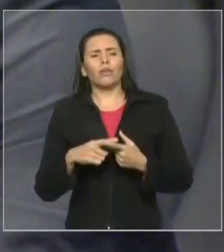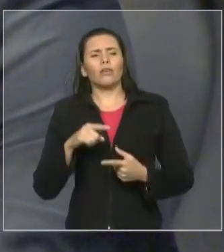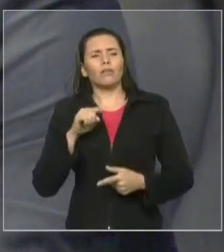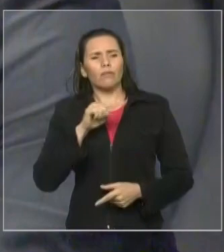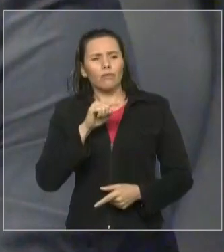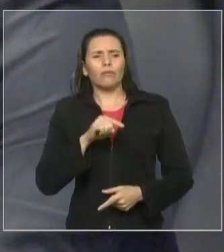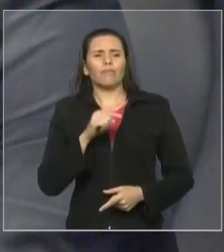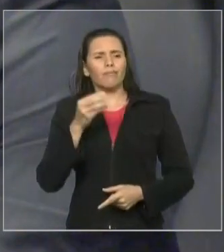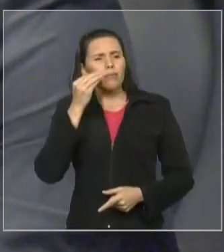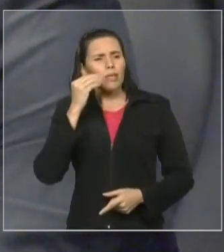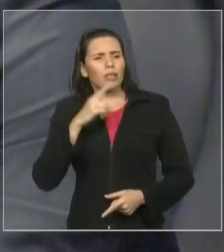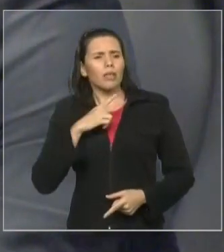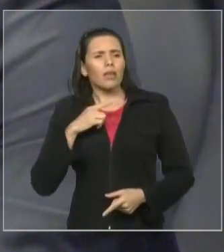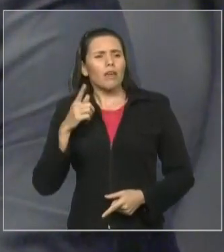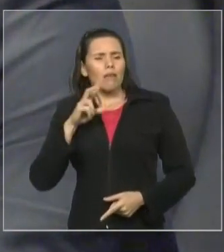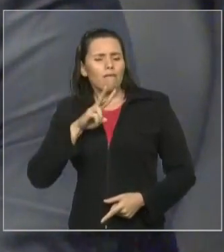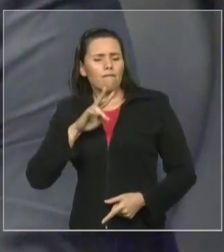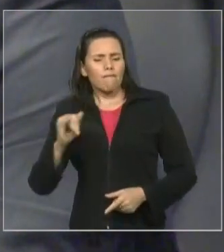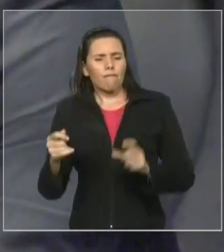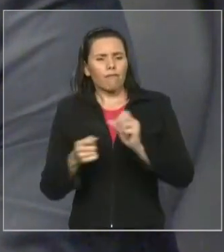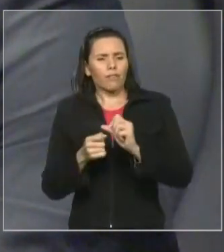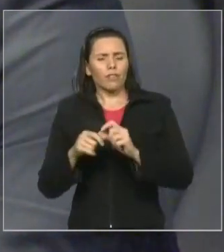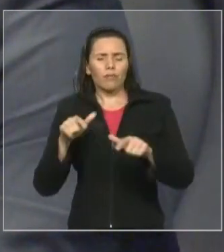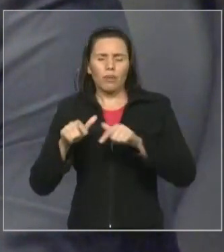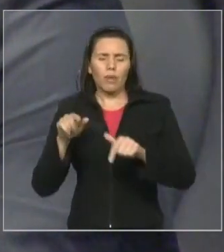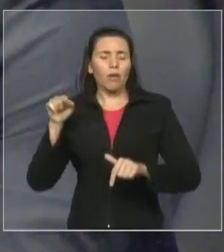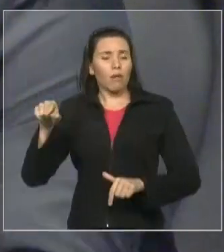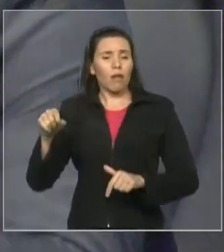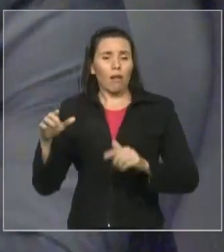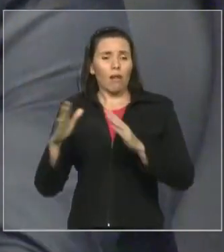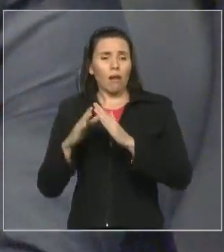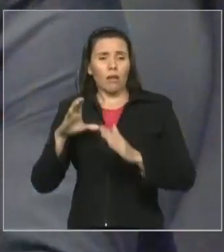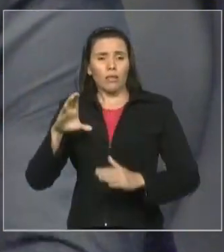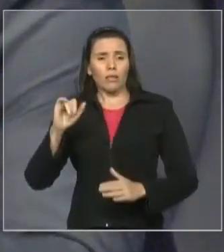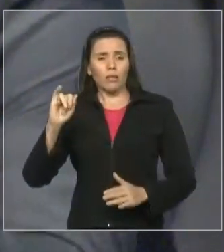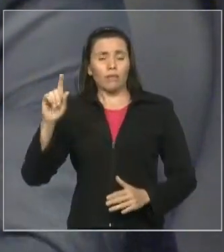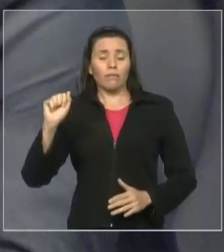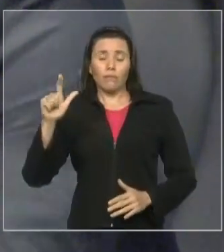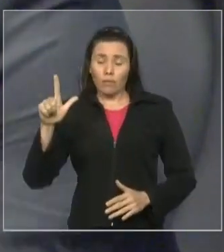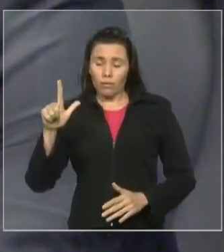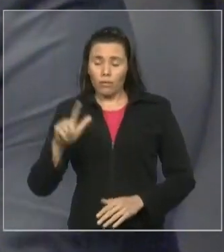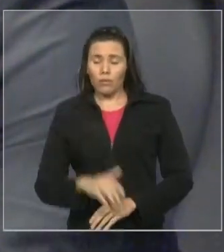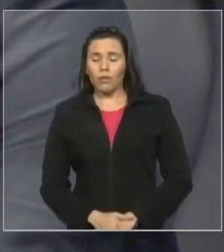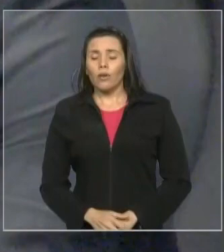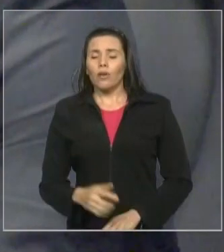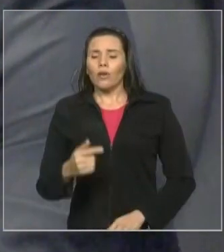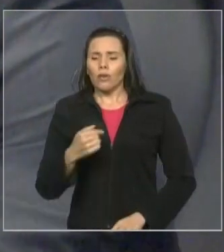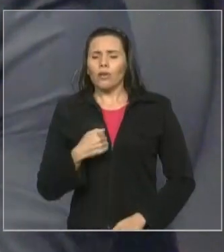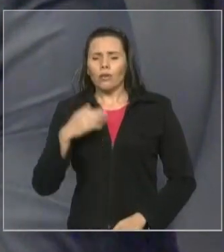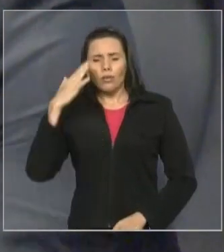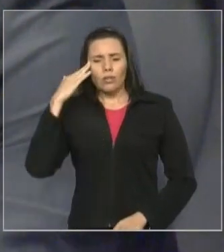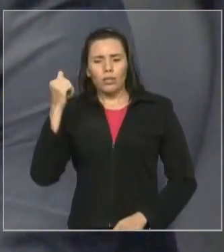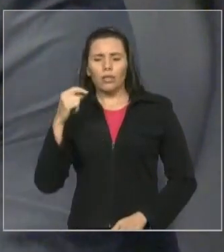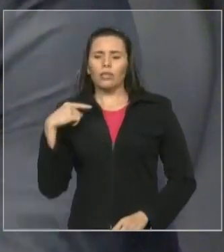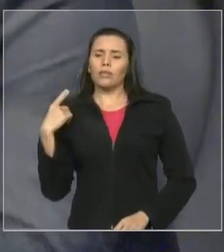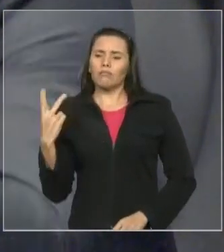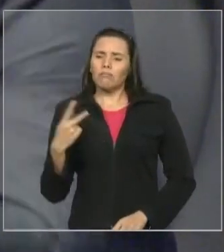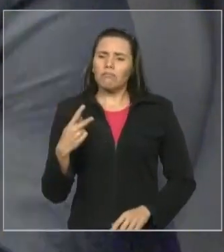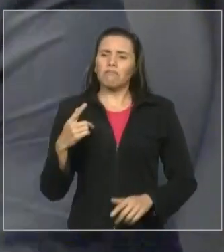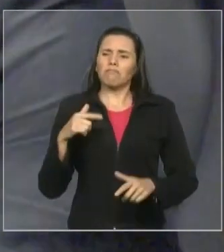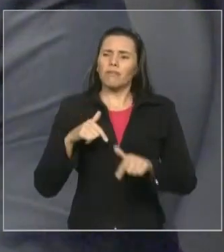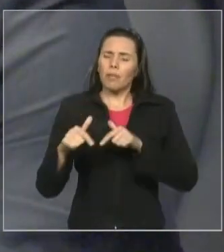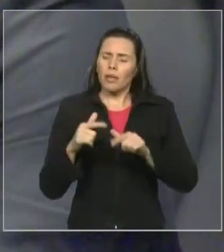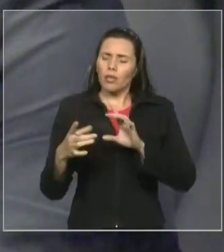orientações e também para que a gente possa apresentar propostas para o melhor do povo do Maranhão. Então,